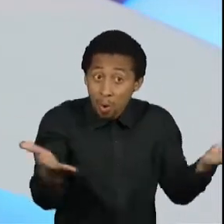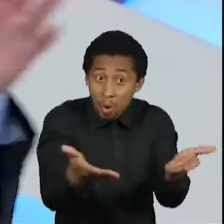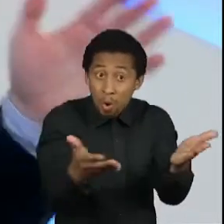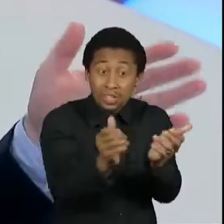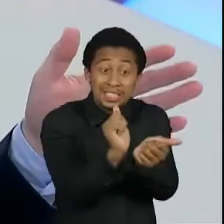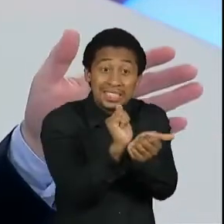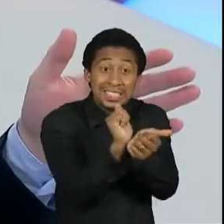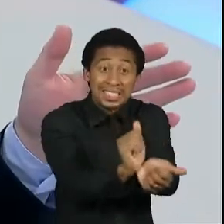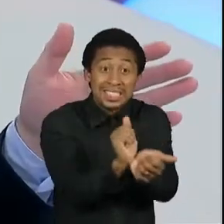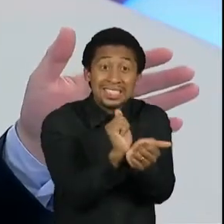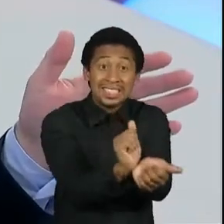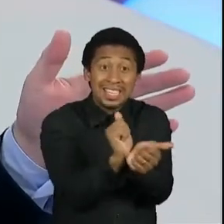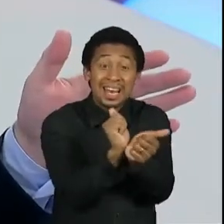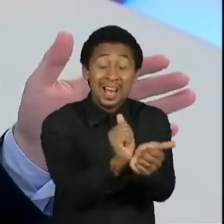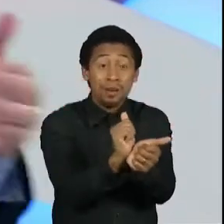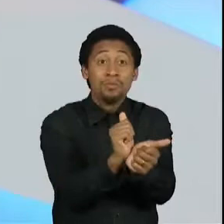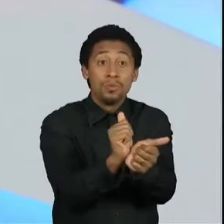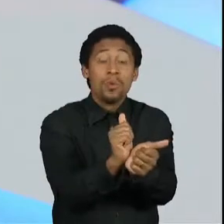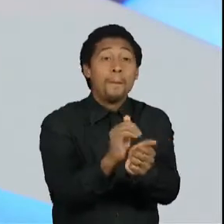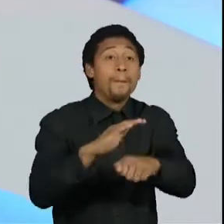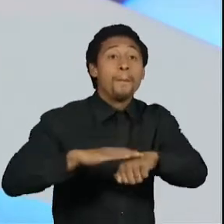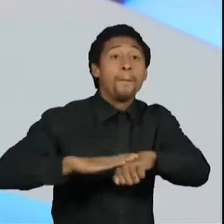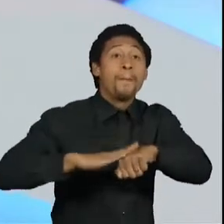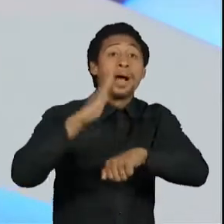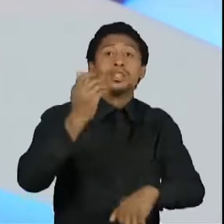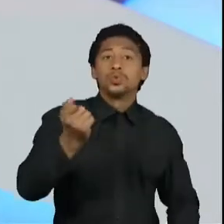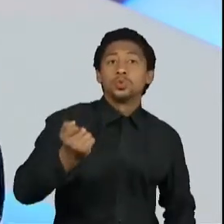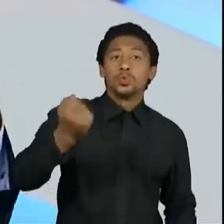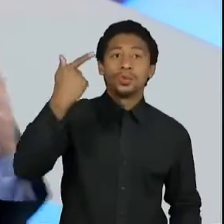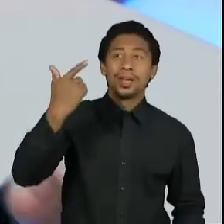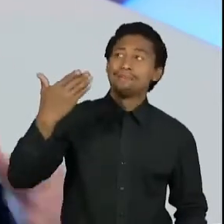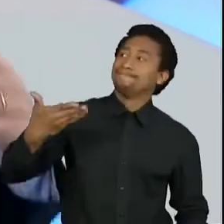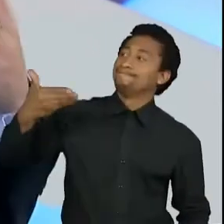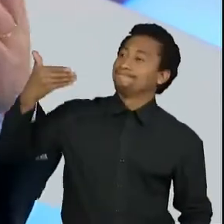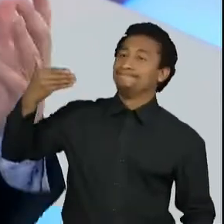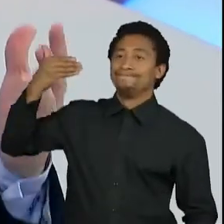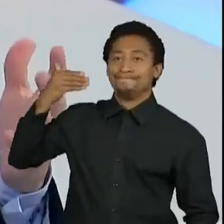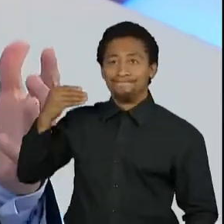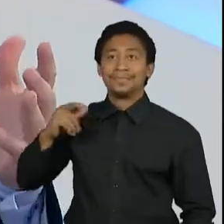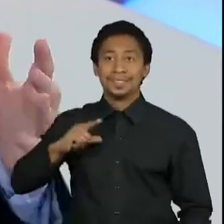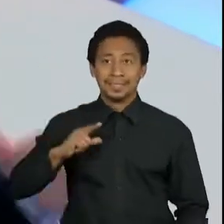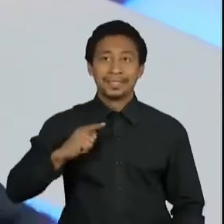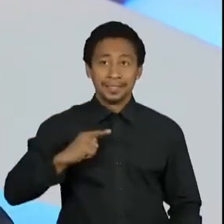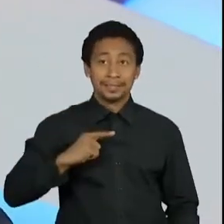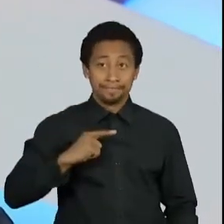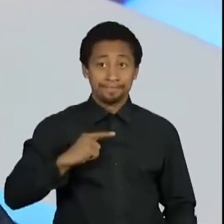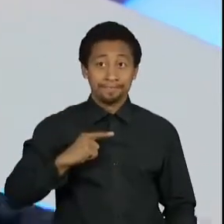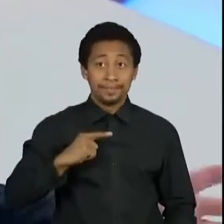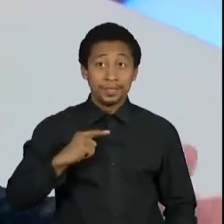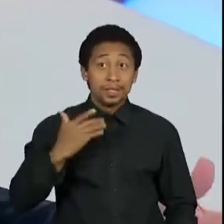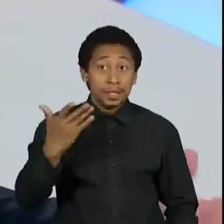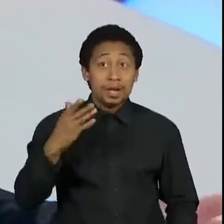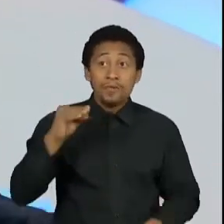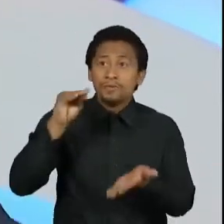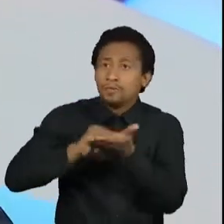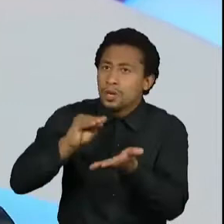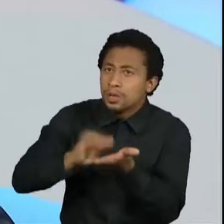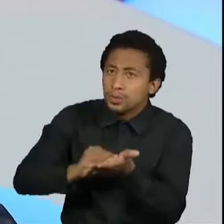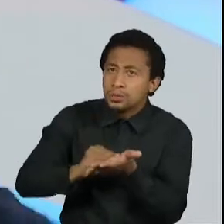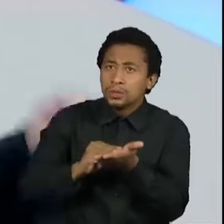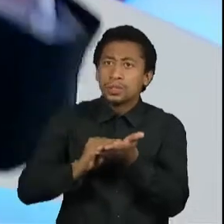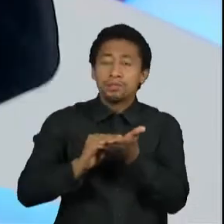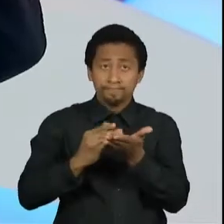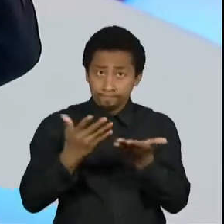do que em qualquer período da história humana. Aliás, ele próprio fazia uma experiência de campo, digamos assim, à falta de melhor expressão.